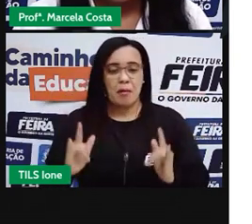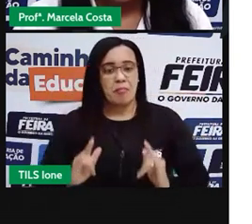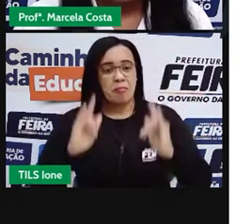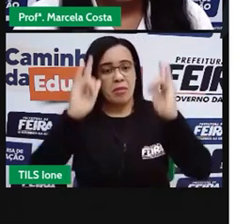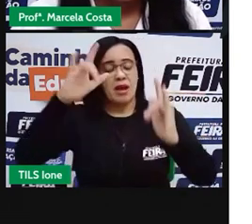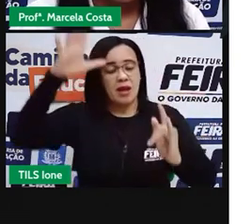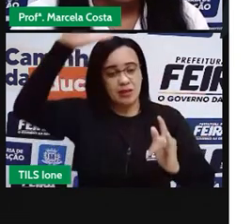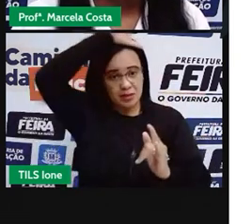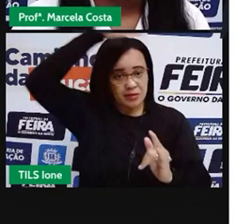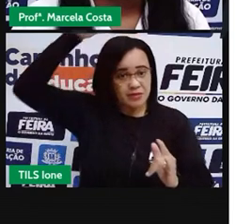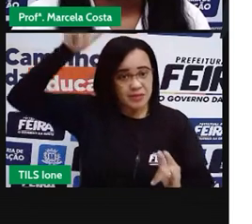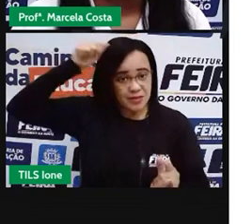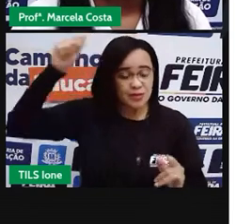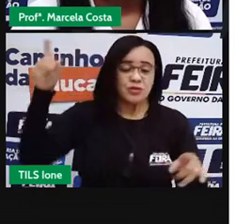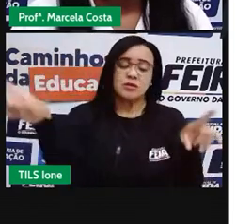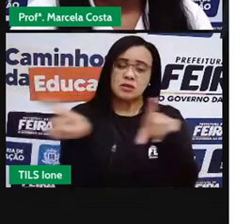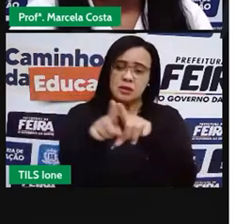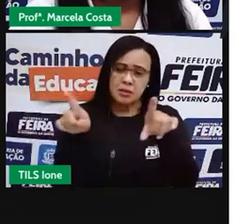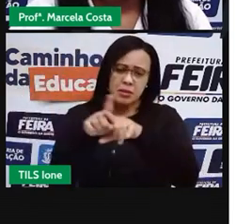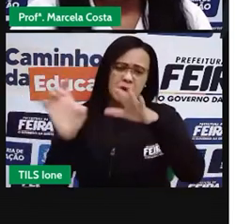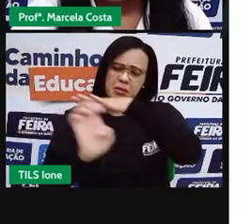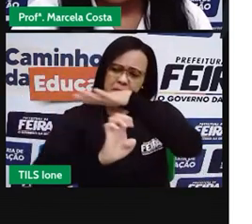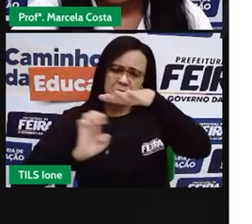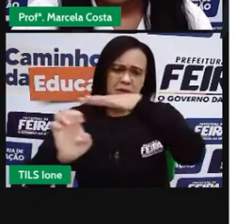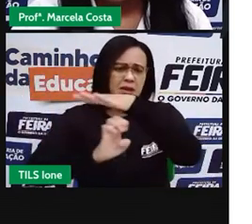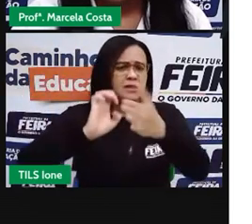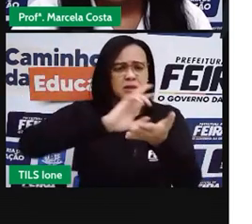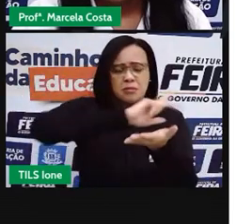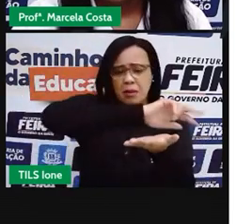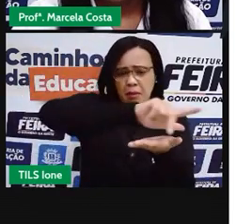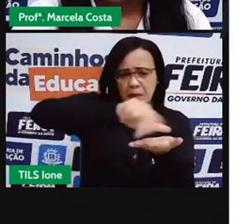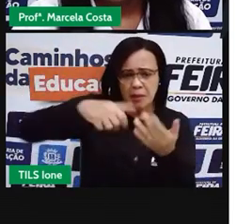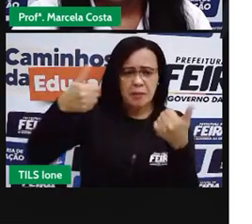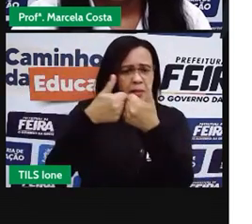vários centros comerciais próximos aqui.